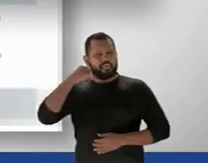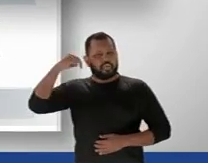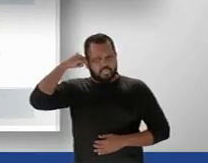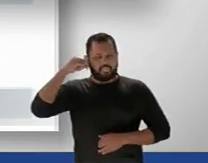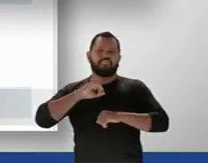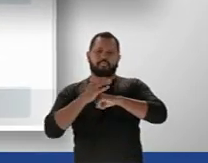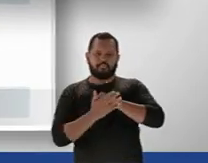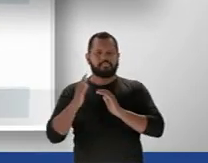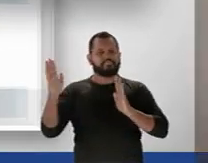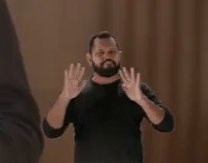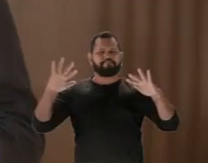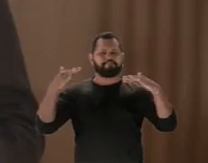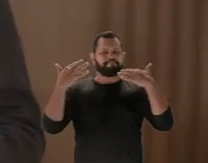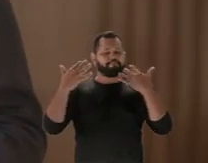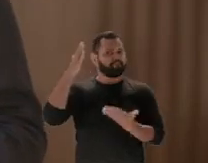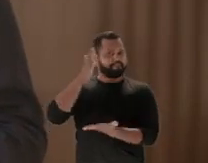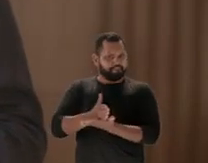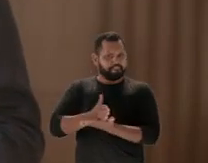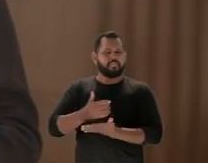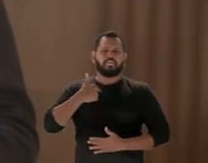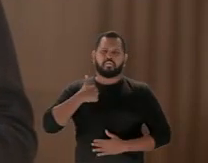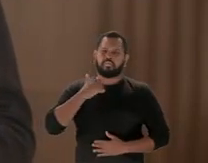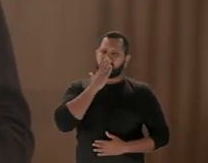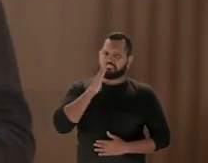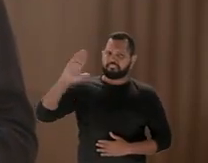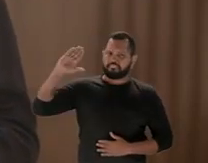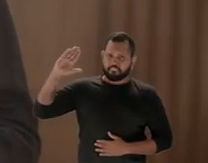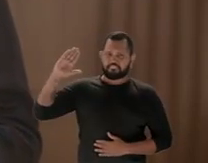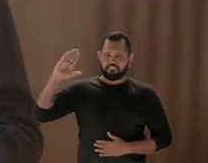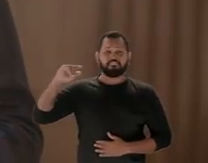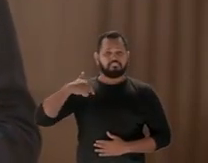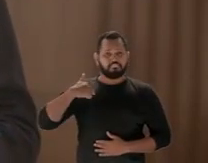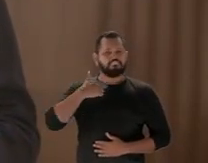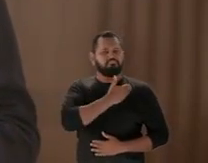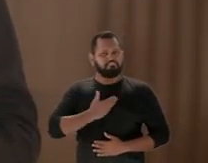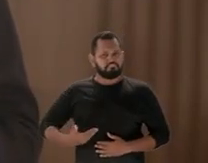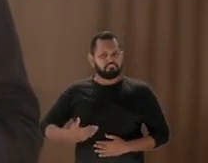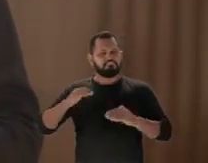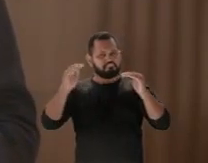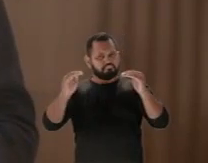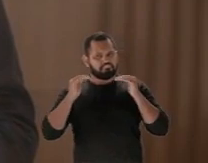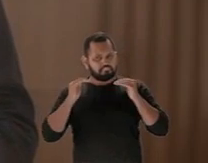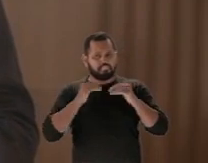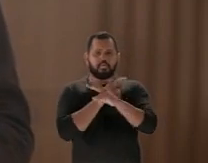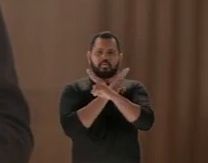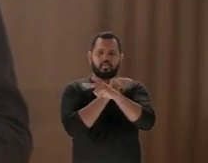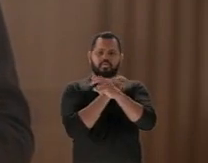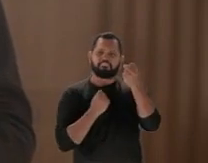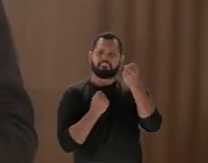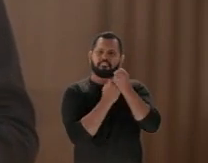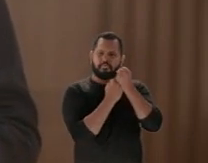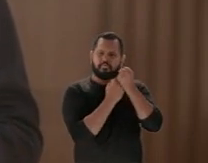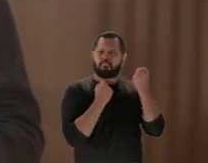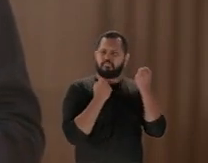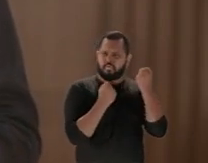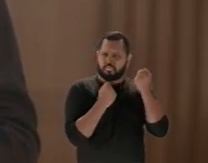vergonha perante o mundo. Basta, assuma aqui um compromisso. Governador respeitado, Zona Franca